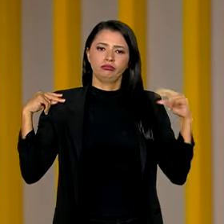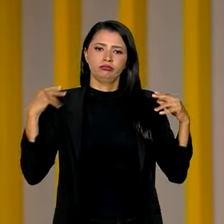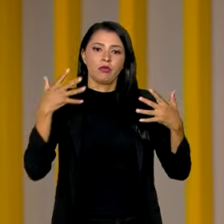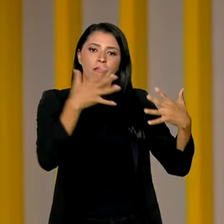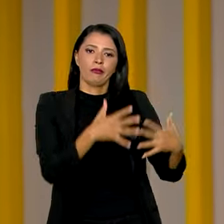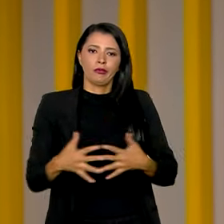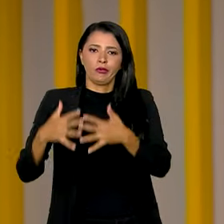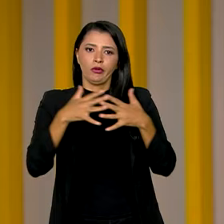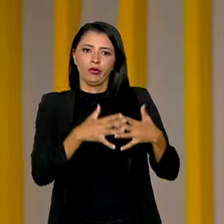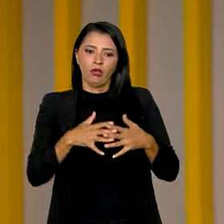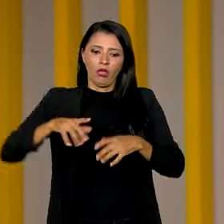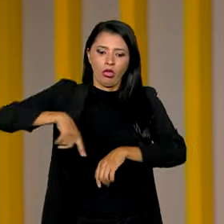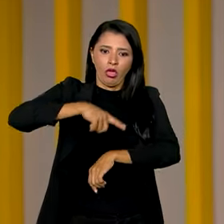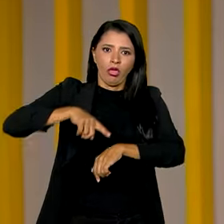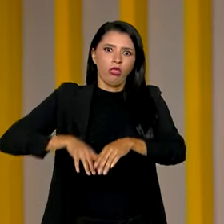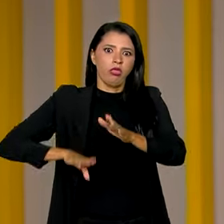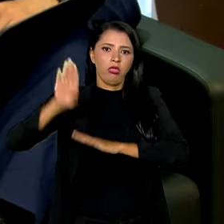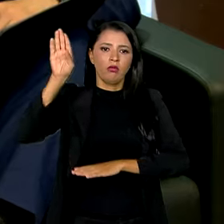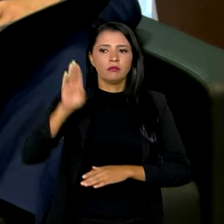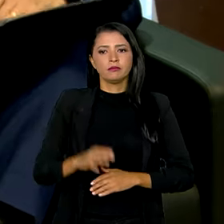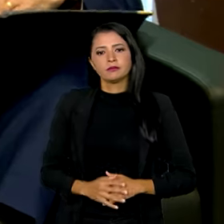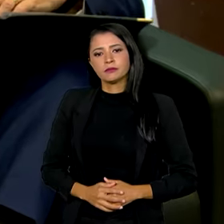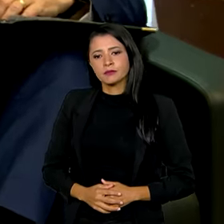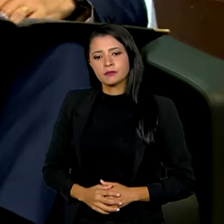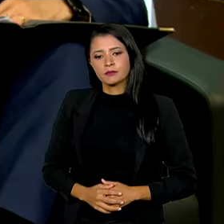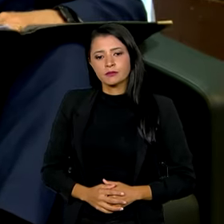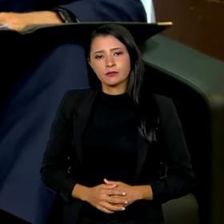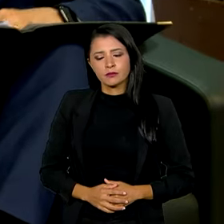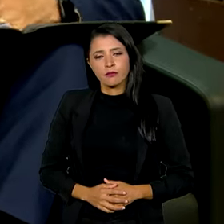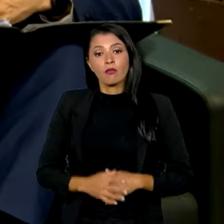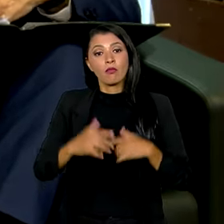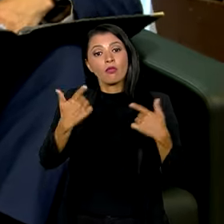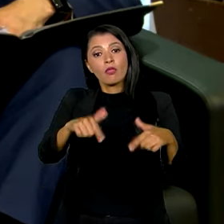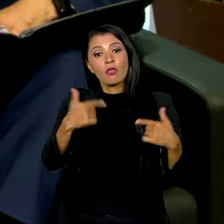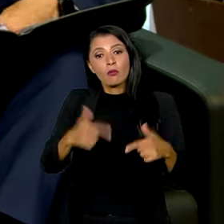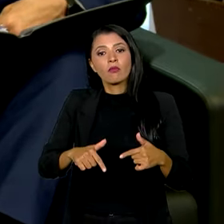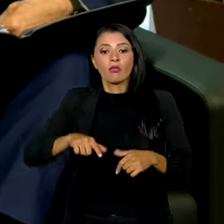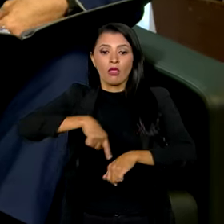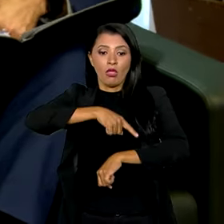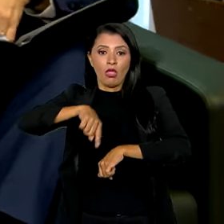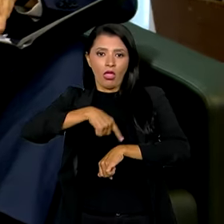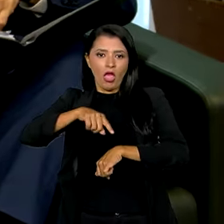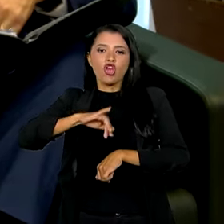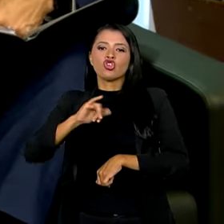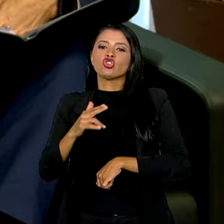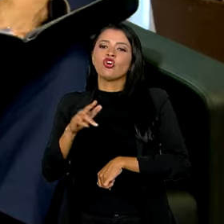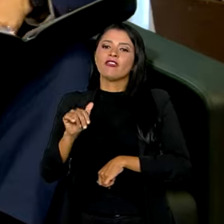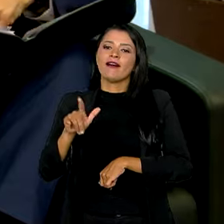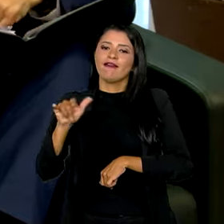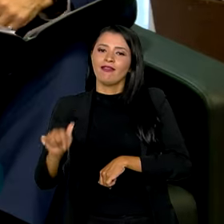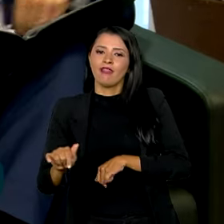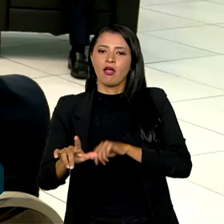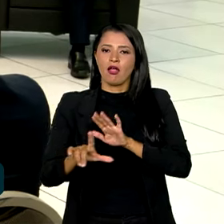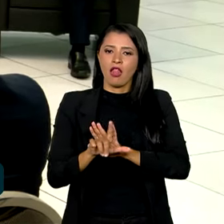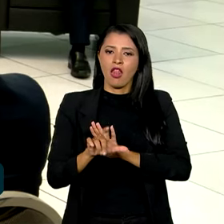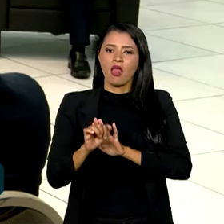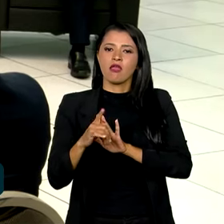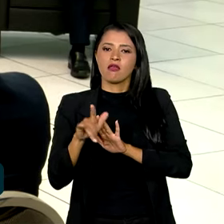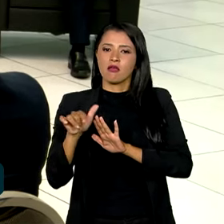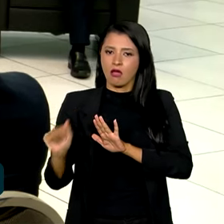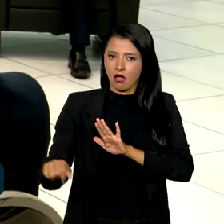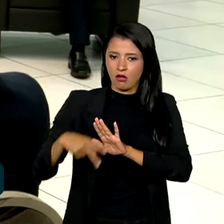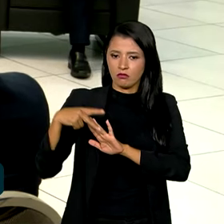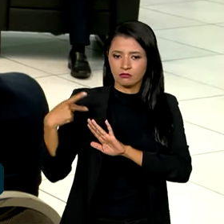extrapolem os limites. A operação Jornada Legal do Ministério Público do Trabalho, da